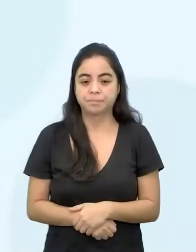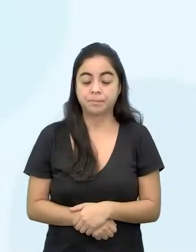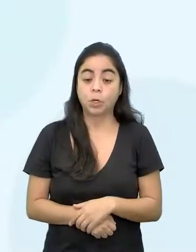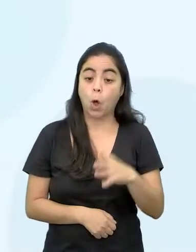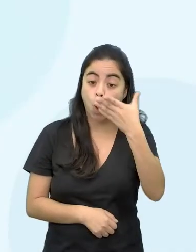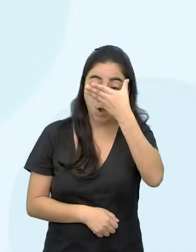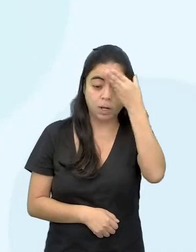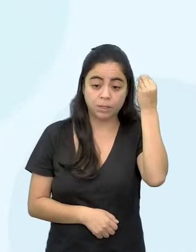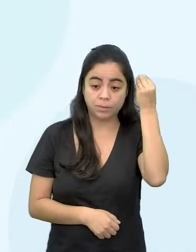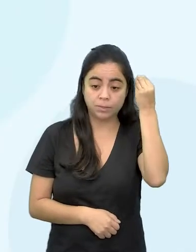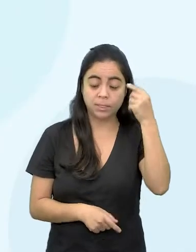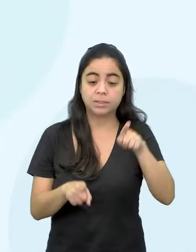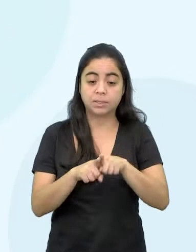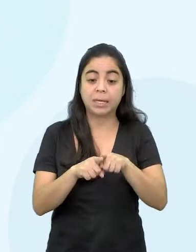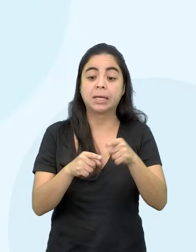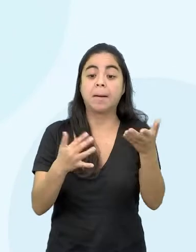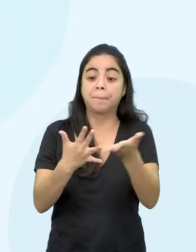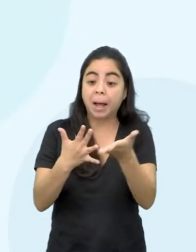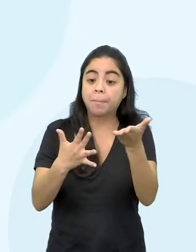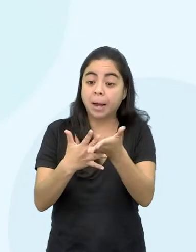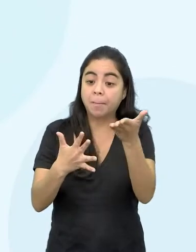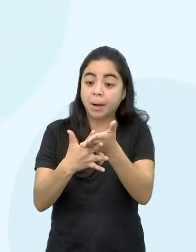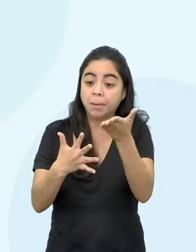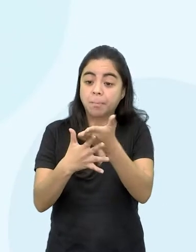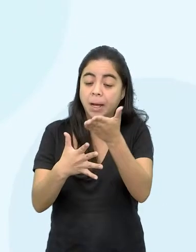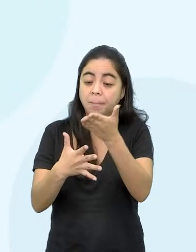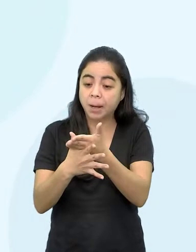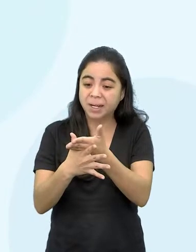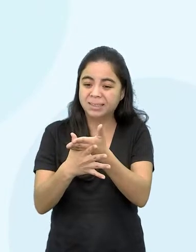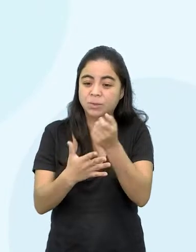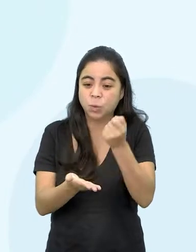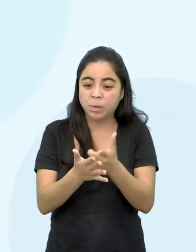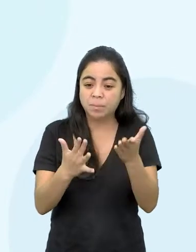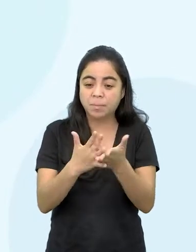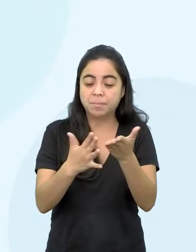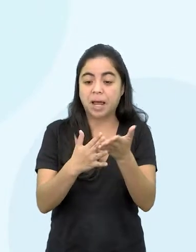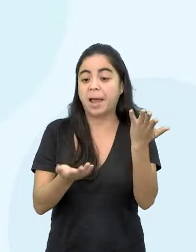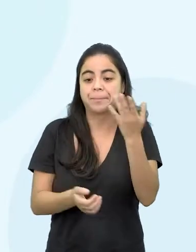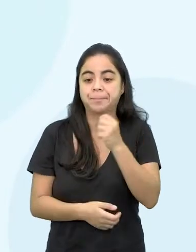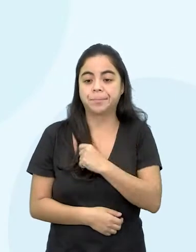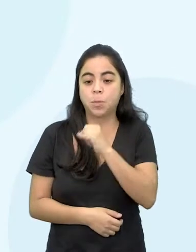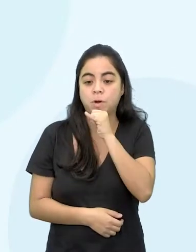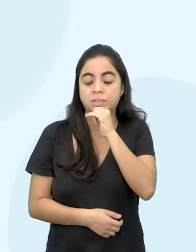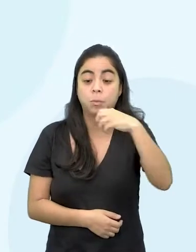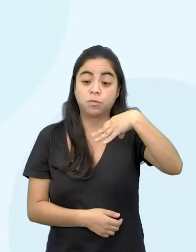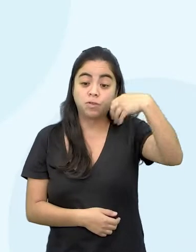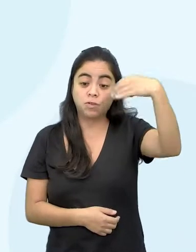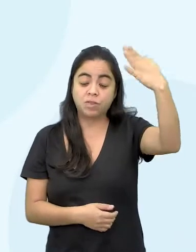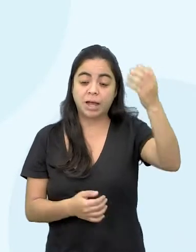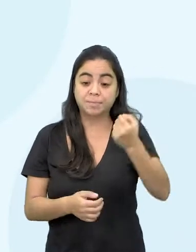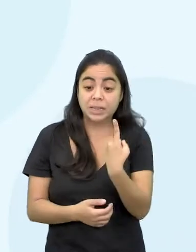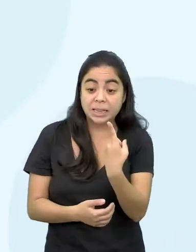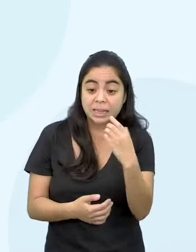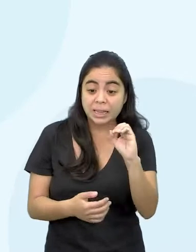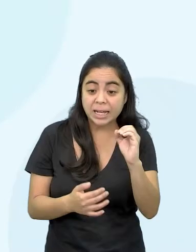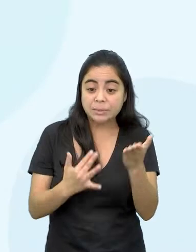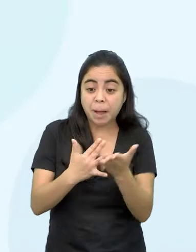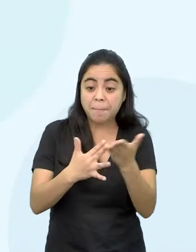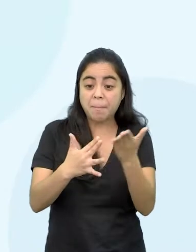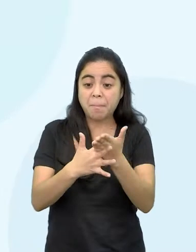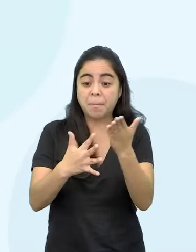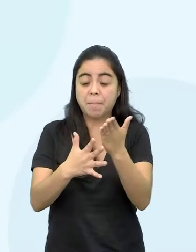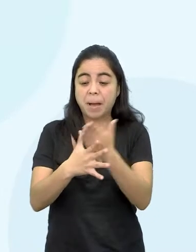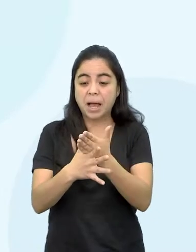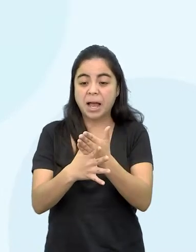esqueçam das compras parceladas. Então se a gente fez aí uma viagem e parcelou em 10 vezes e já faz